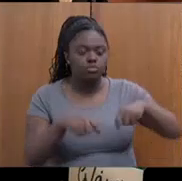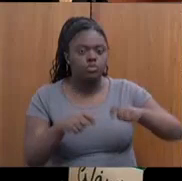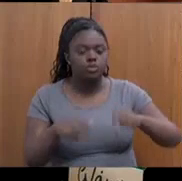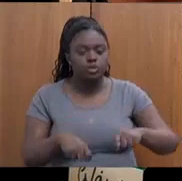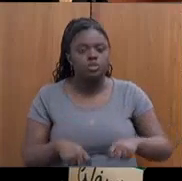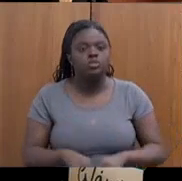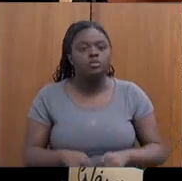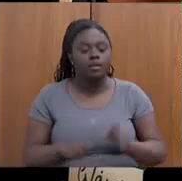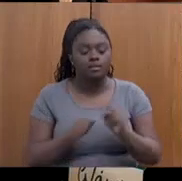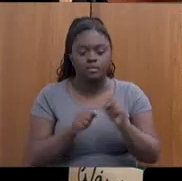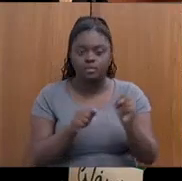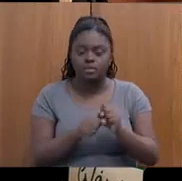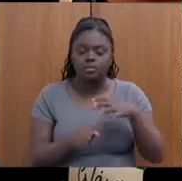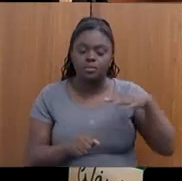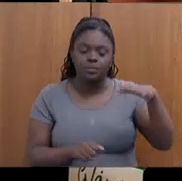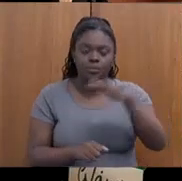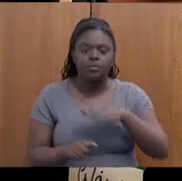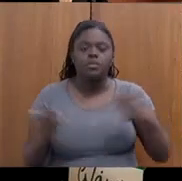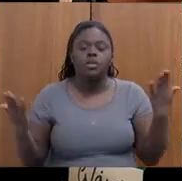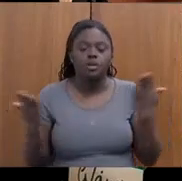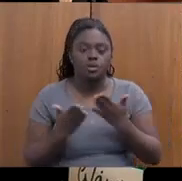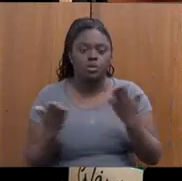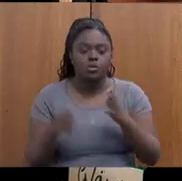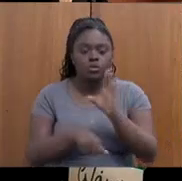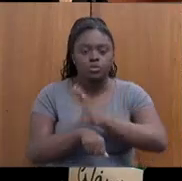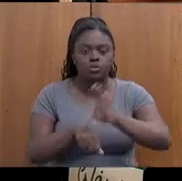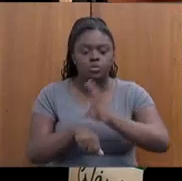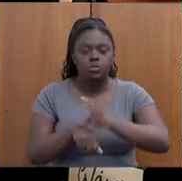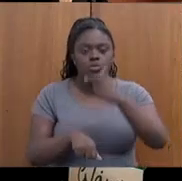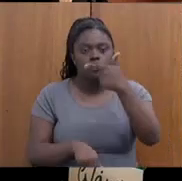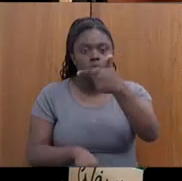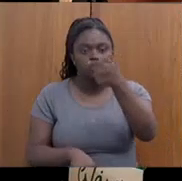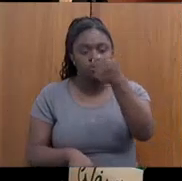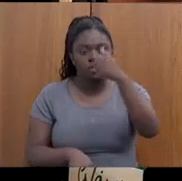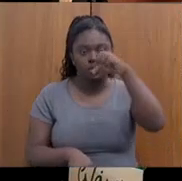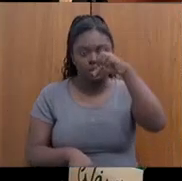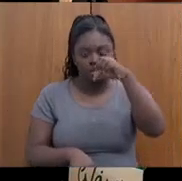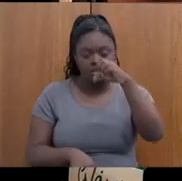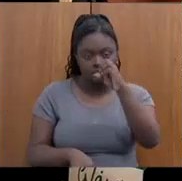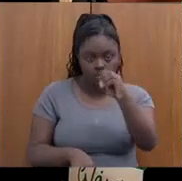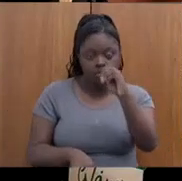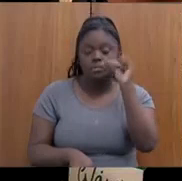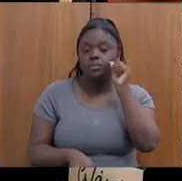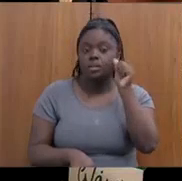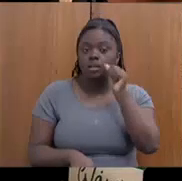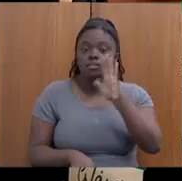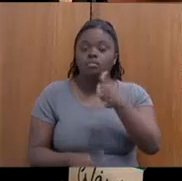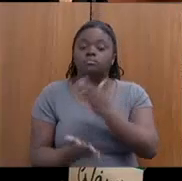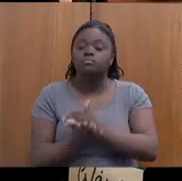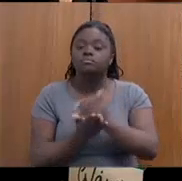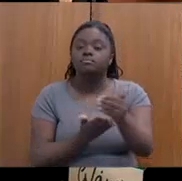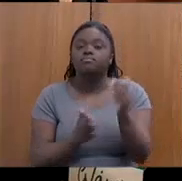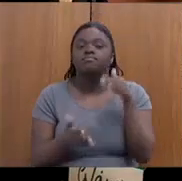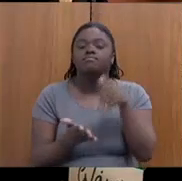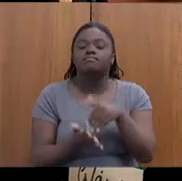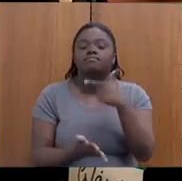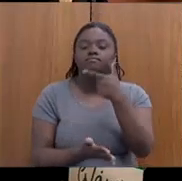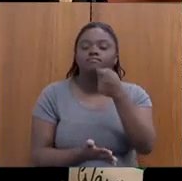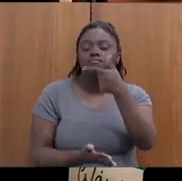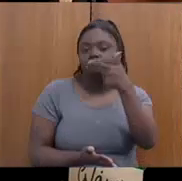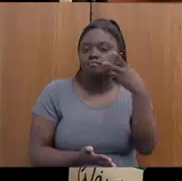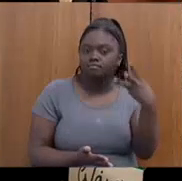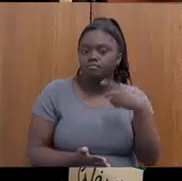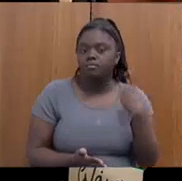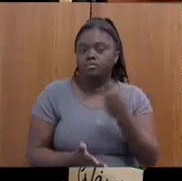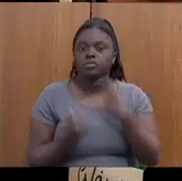Hoje nós estamos já nesse curso, 270 mulheres atendidas, que vão ser atendidas nesse curso que já começaram até 2023. Nós, para